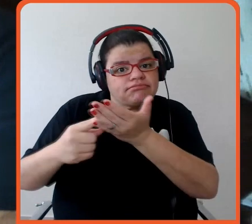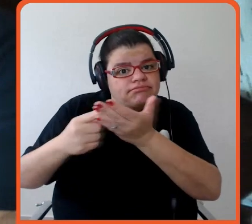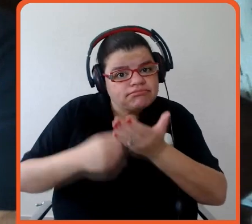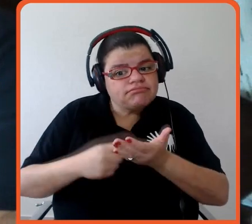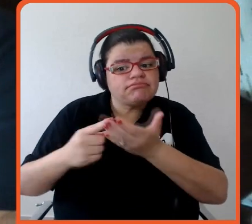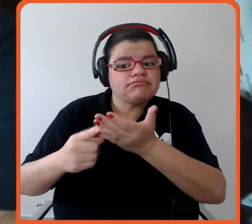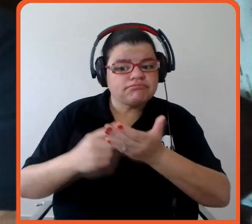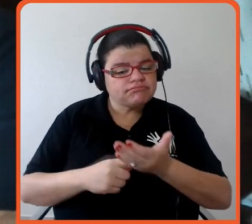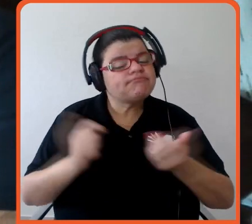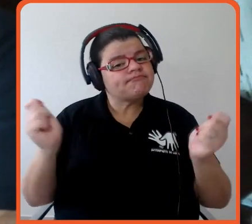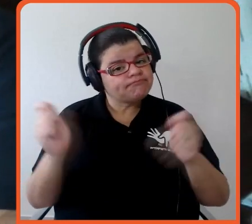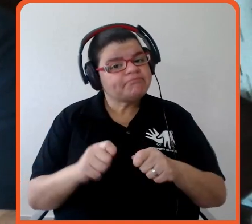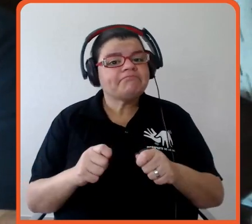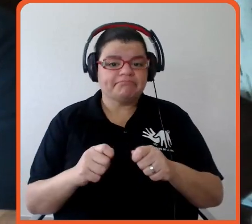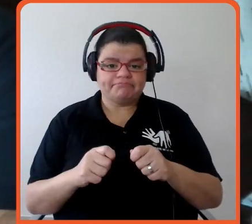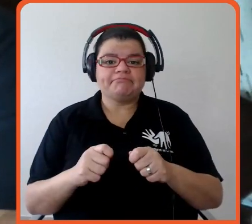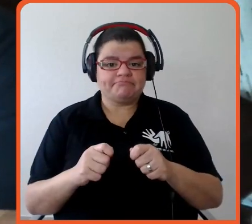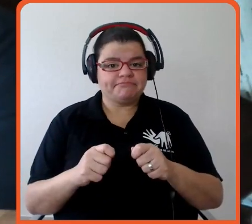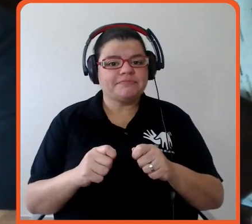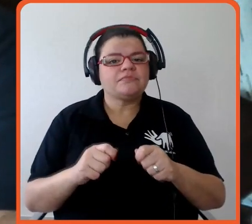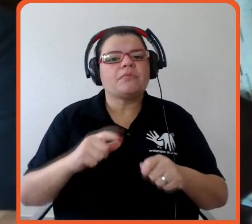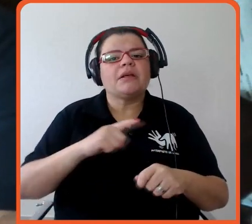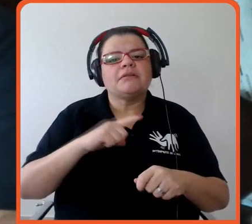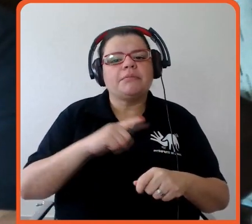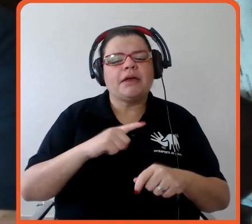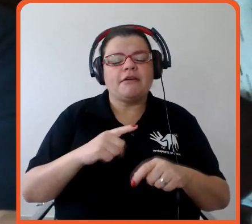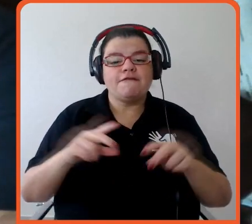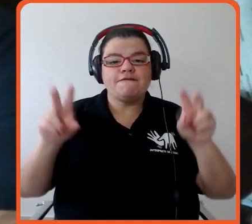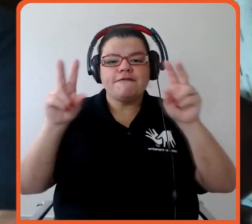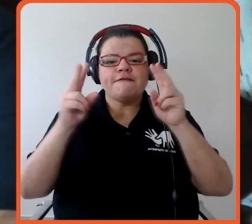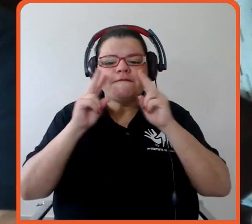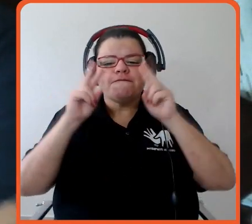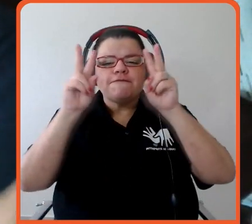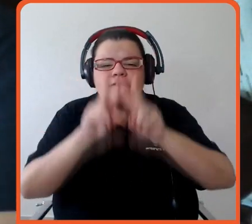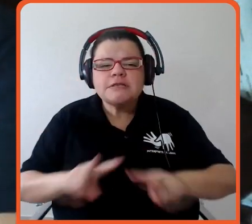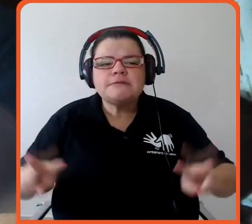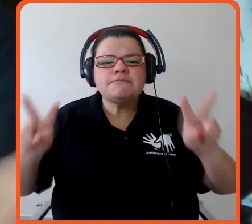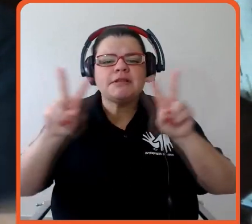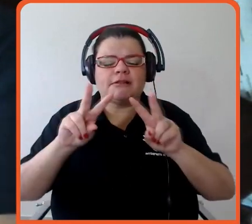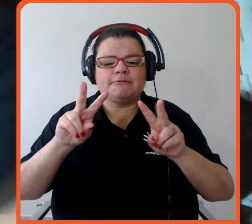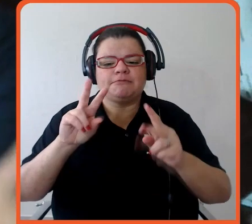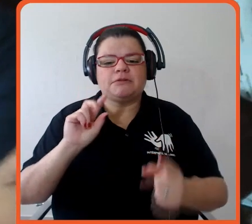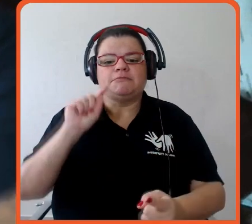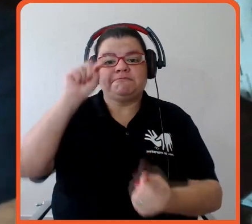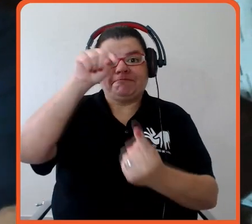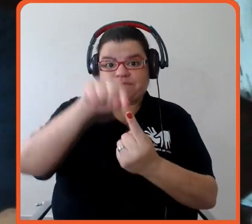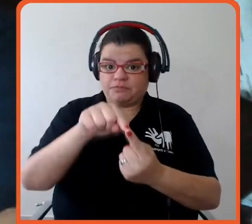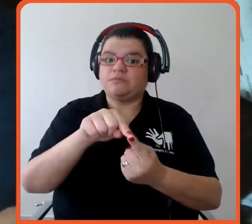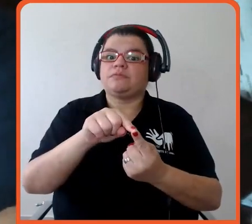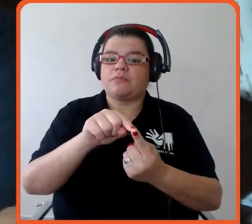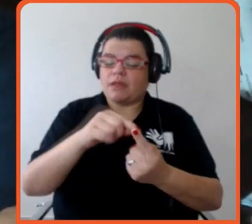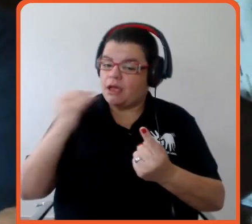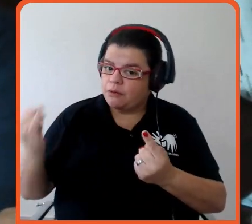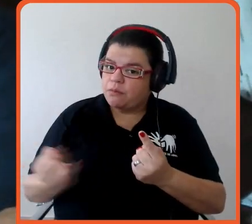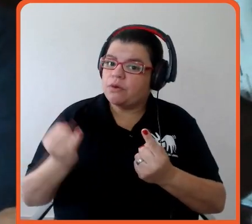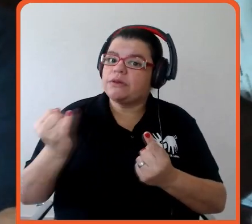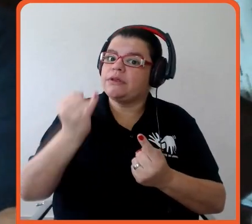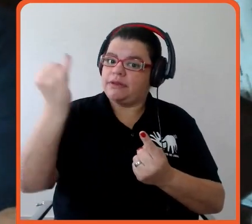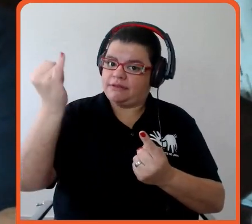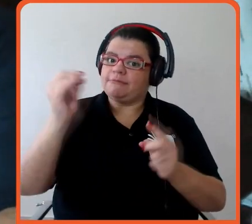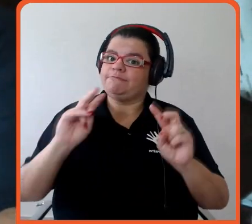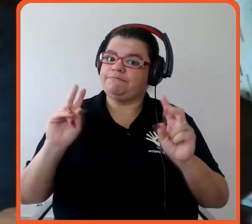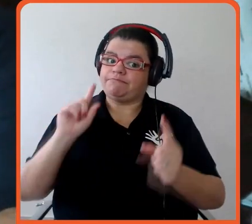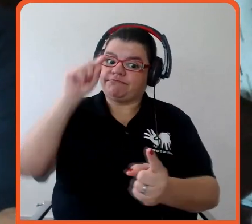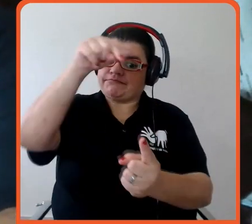dando visibilidade ao tema, né, que é importante, né, eu falo muito de dar visibilidade em